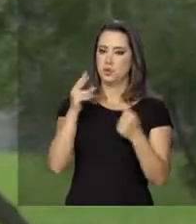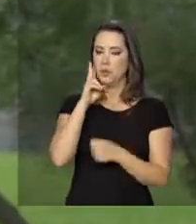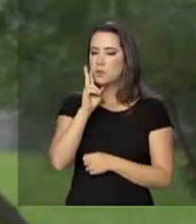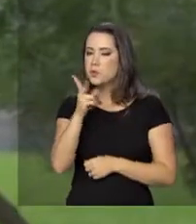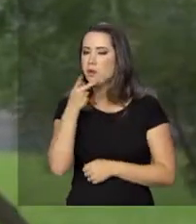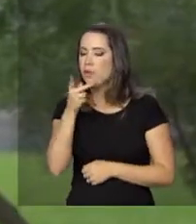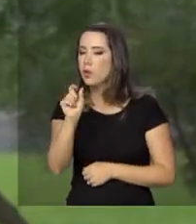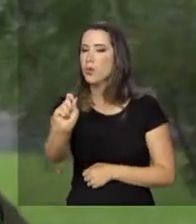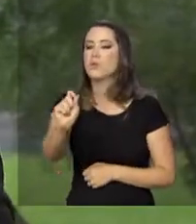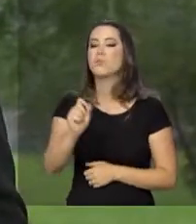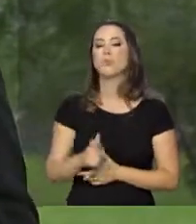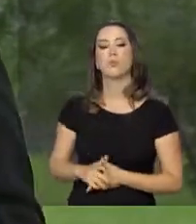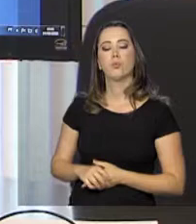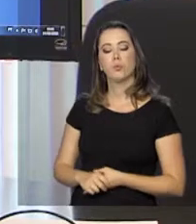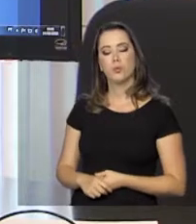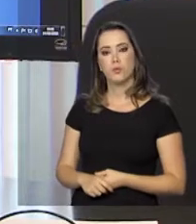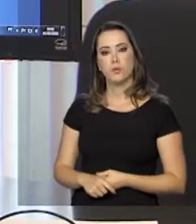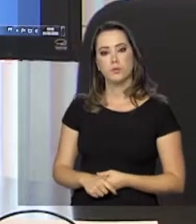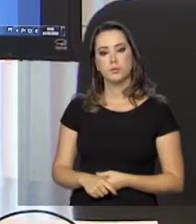ouvir um pouquinho do que ele falou.